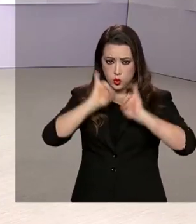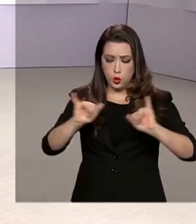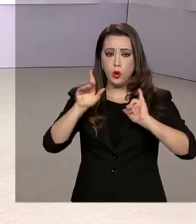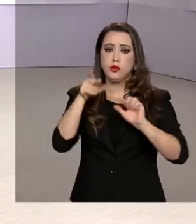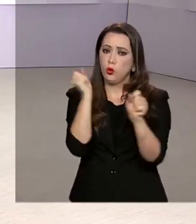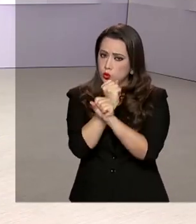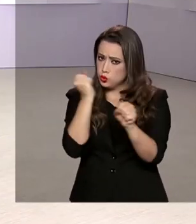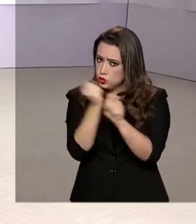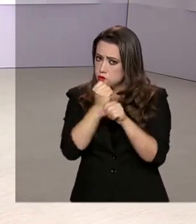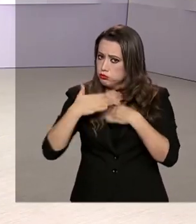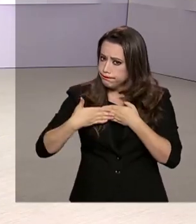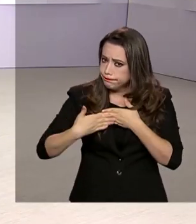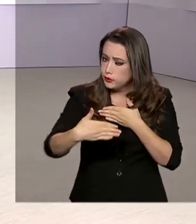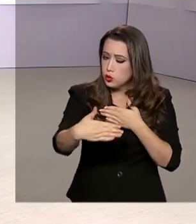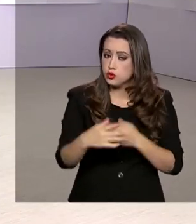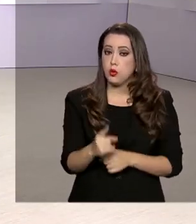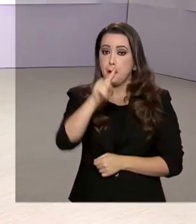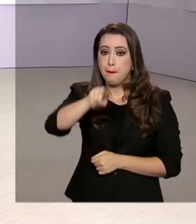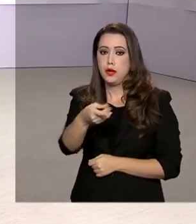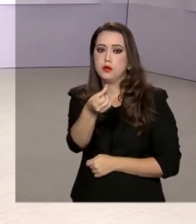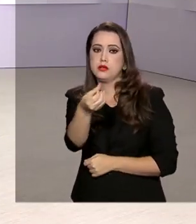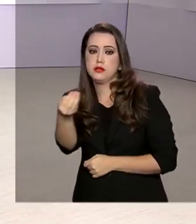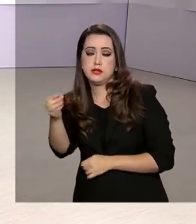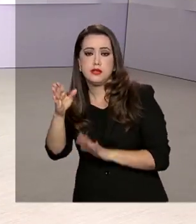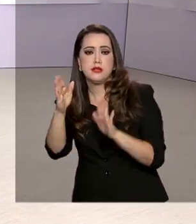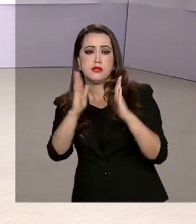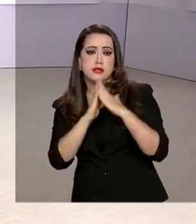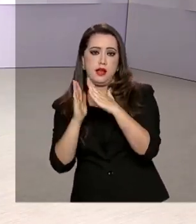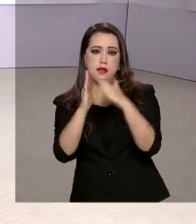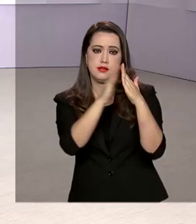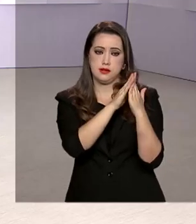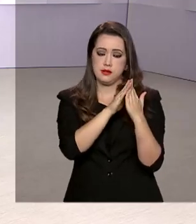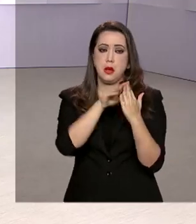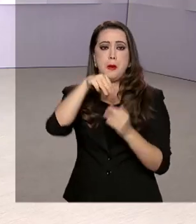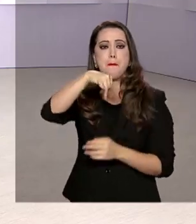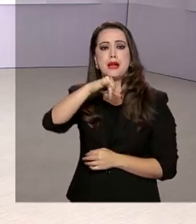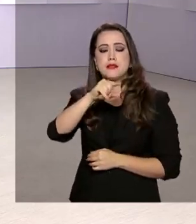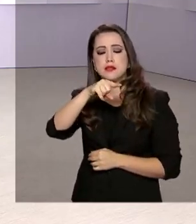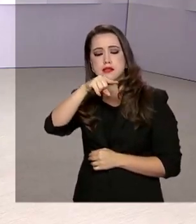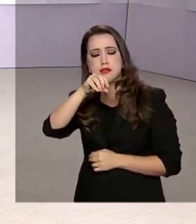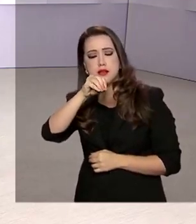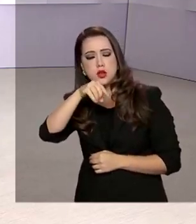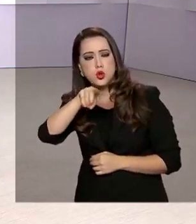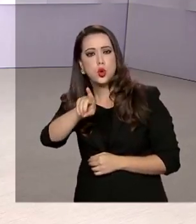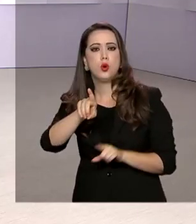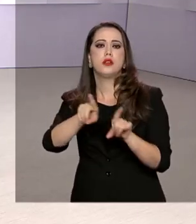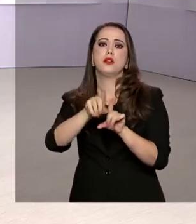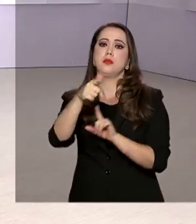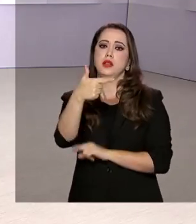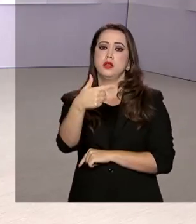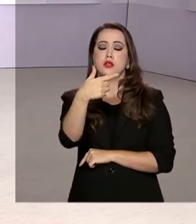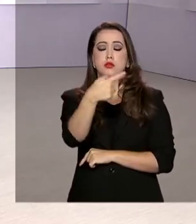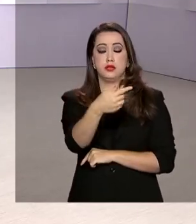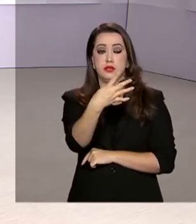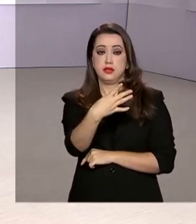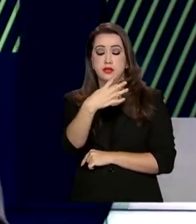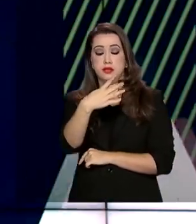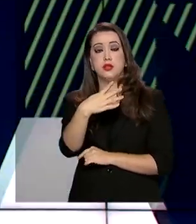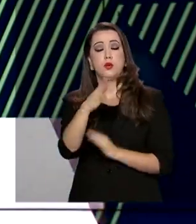da construção de 1.600 moradias populares em Maceió e 274 casas em Tucuruí.